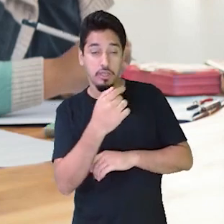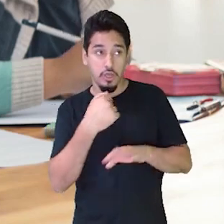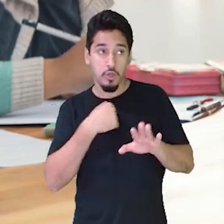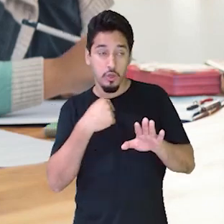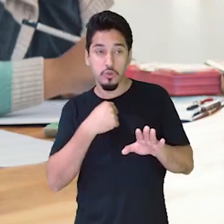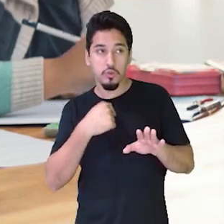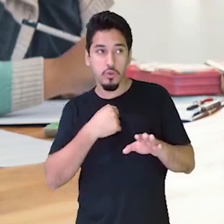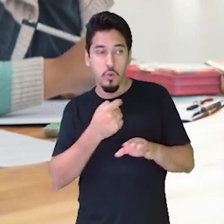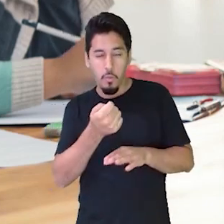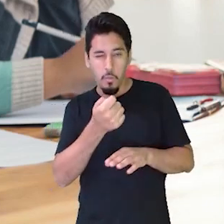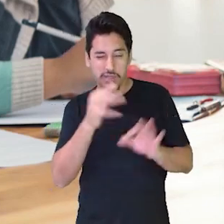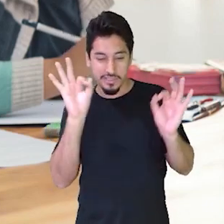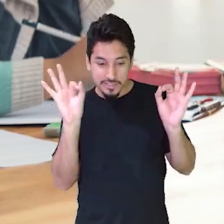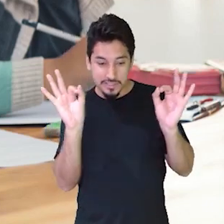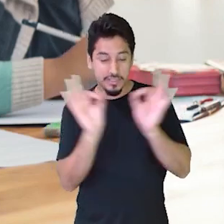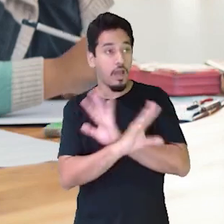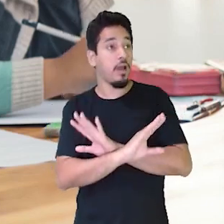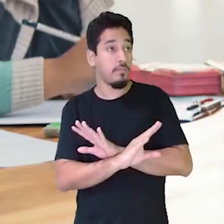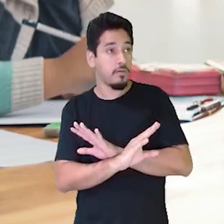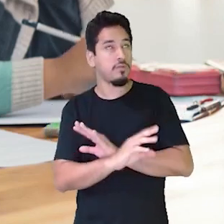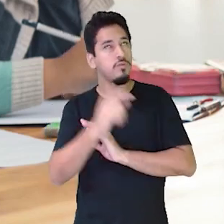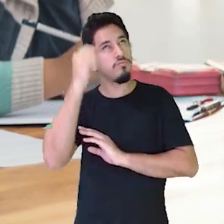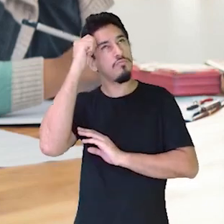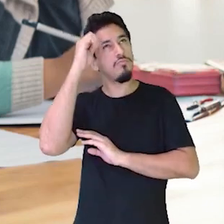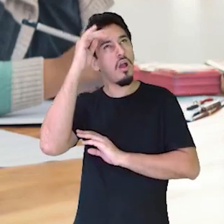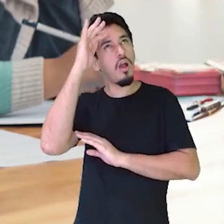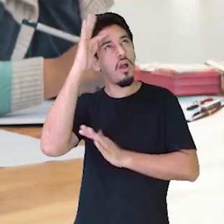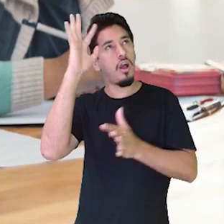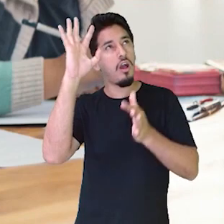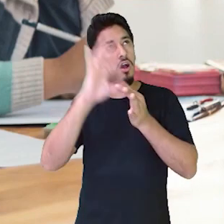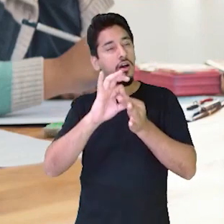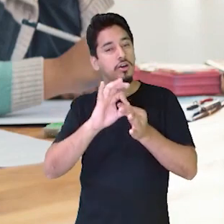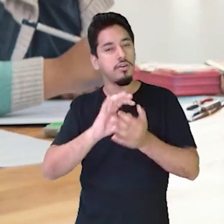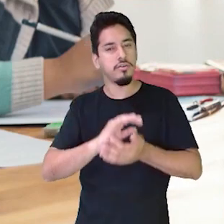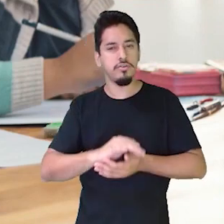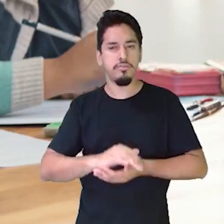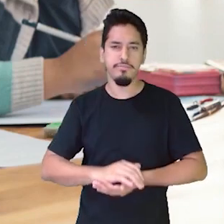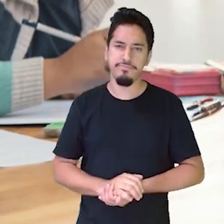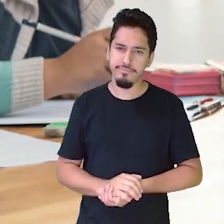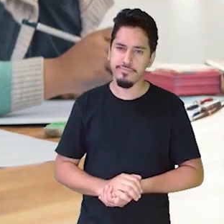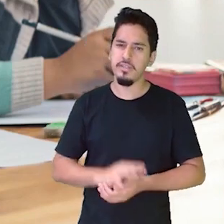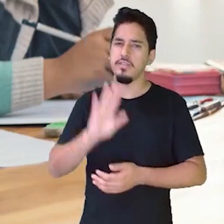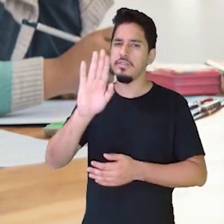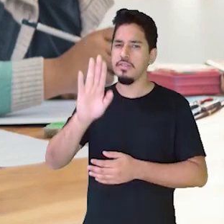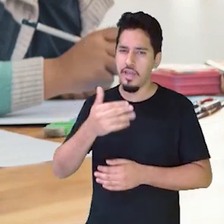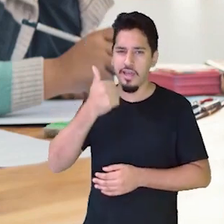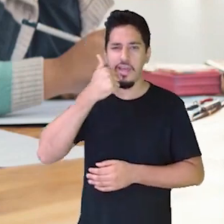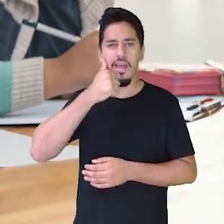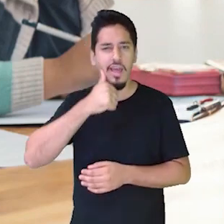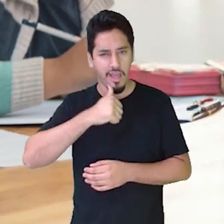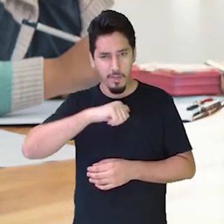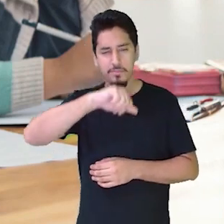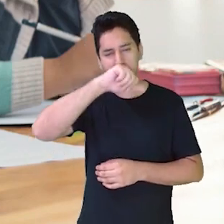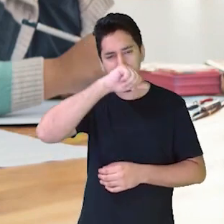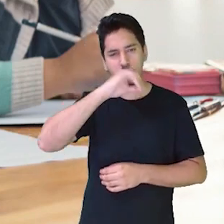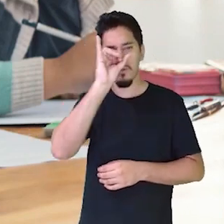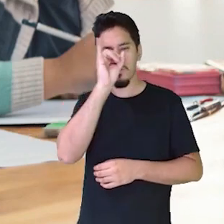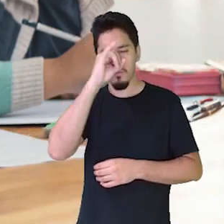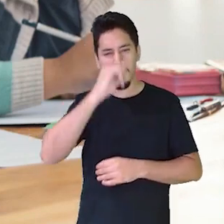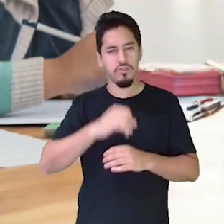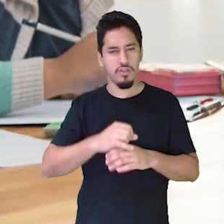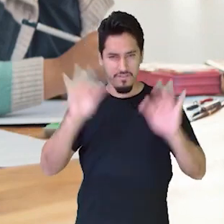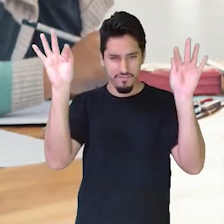acabando o raciocínio. Gente, será que a mamãe do porquinho estava